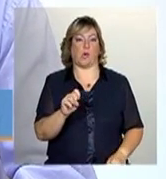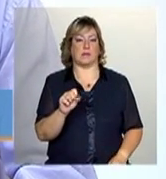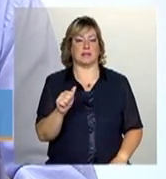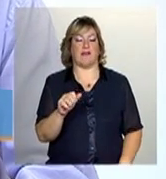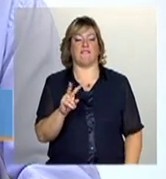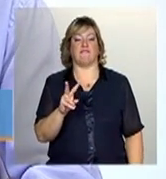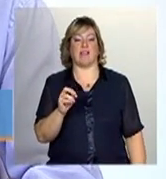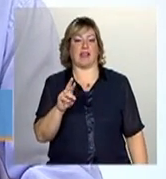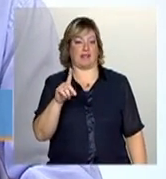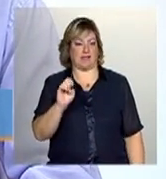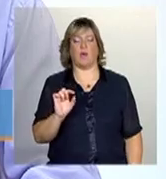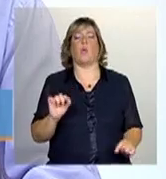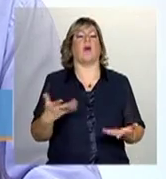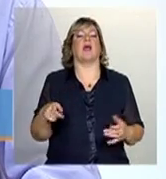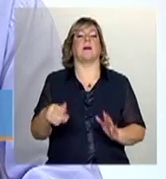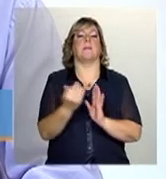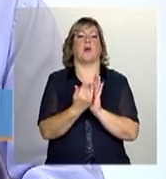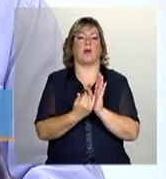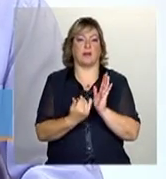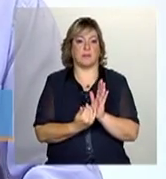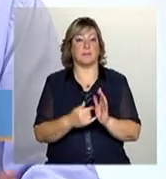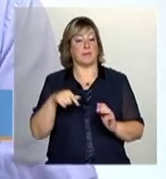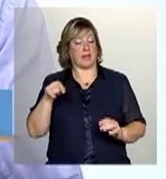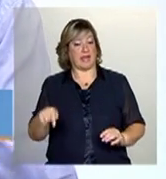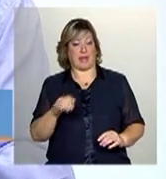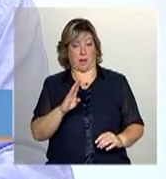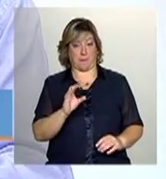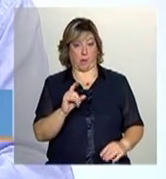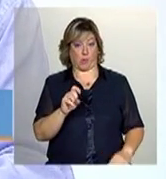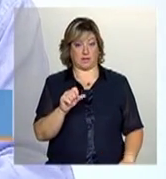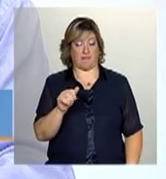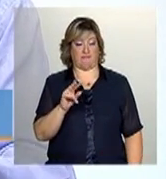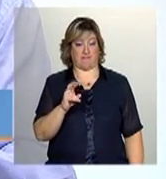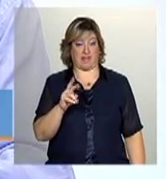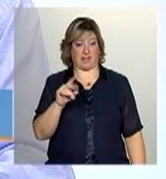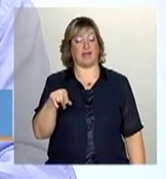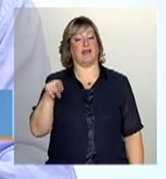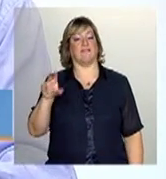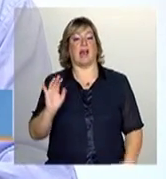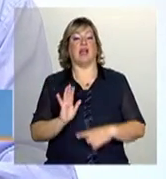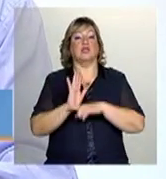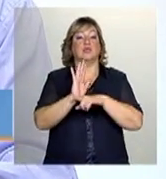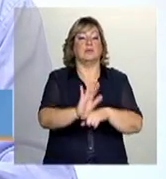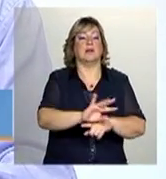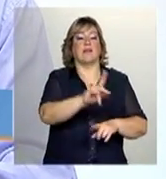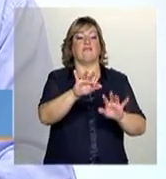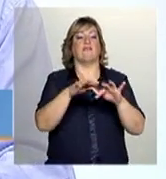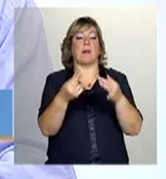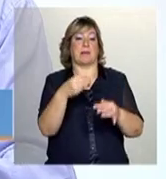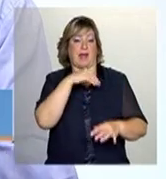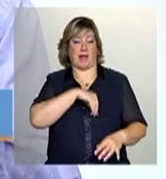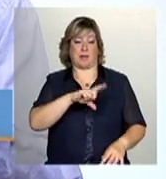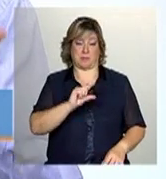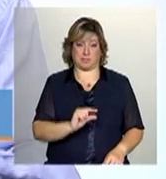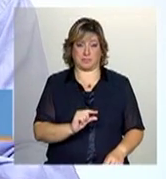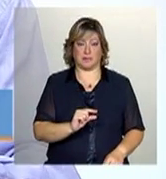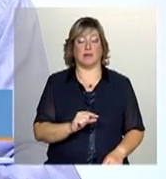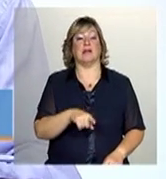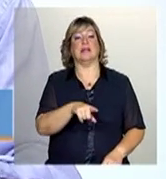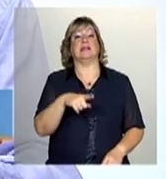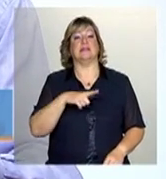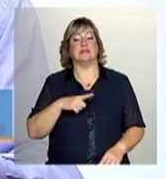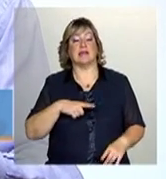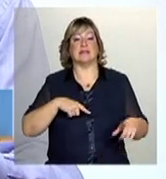Bolsa Verde. O é o programa Bolsa Verde? Ele vai conceder benefício para a família de baixa renda que desenvolve